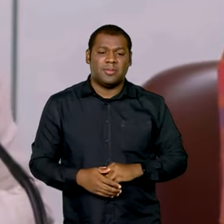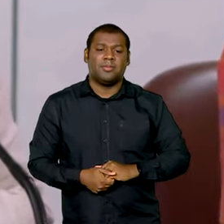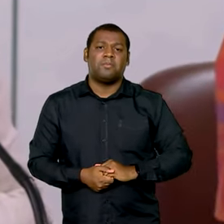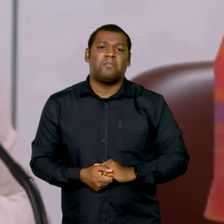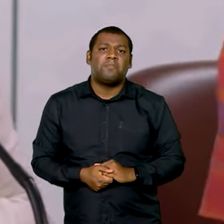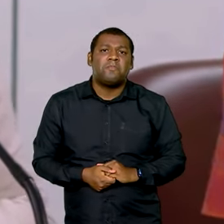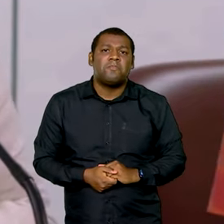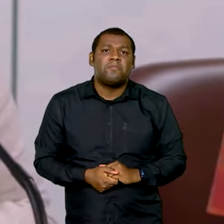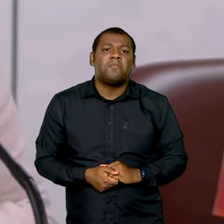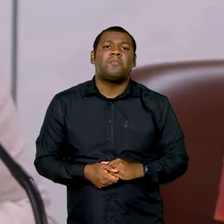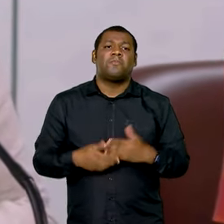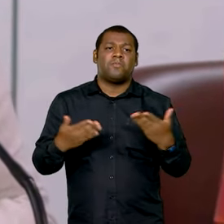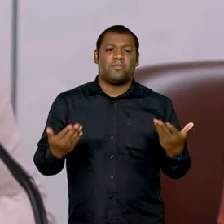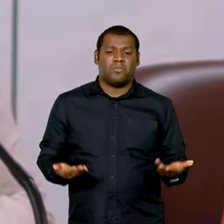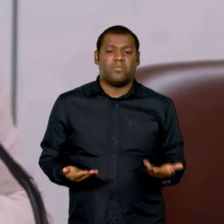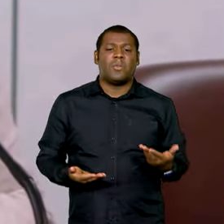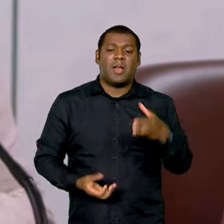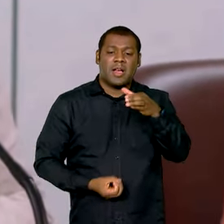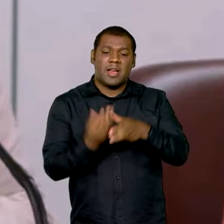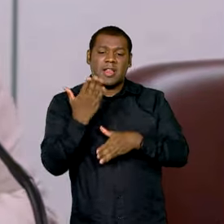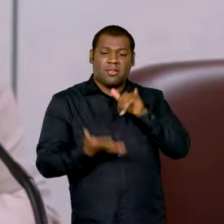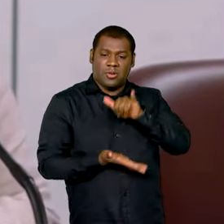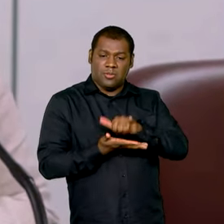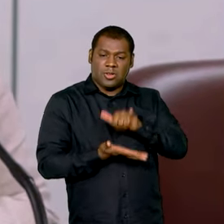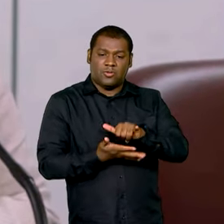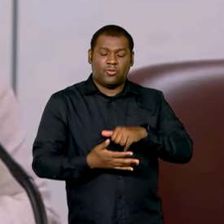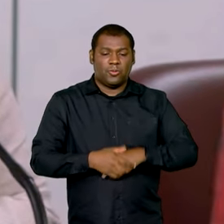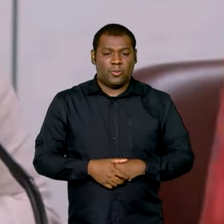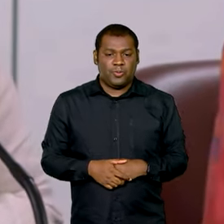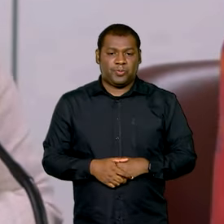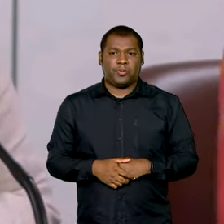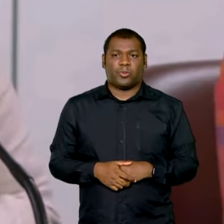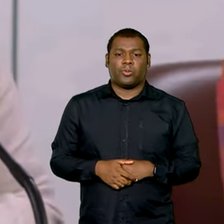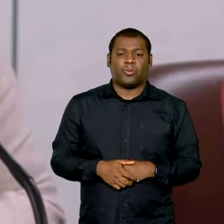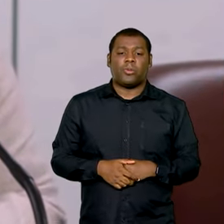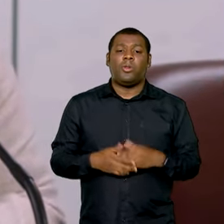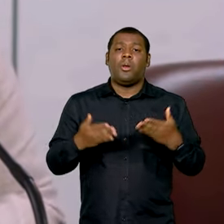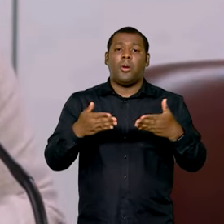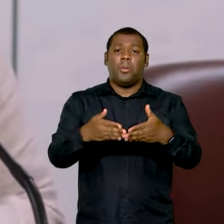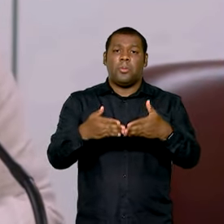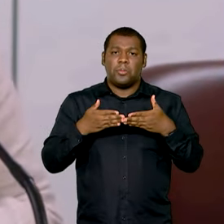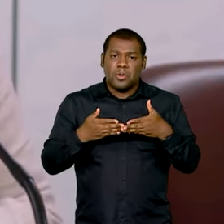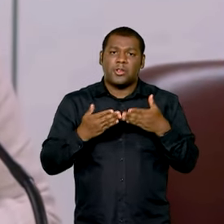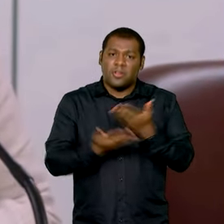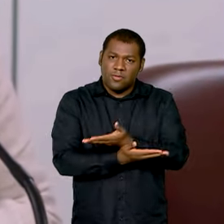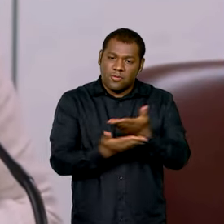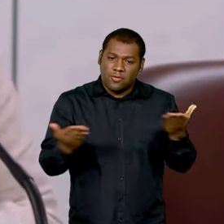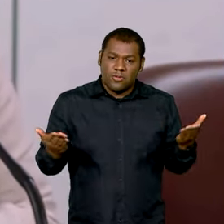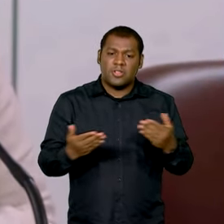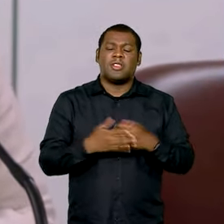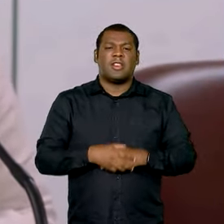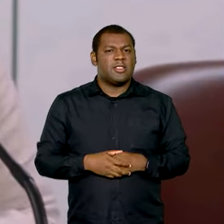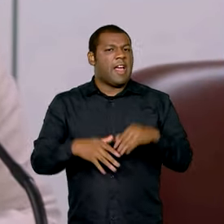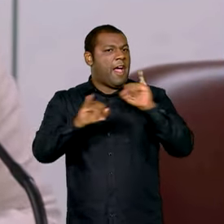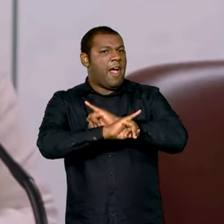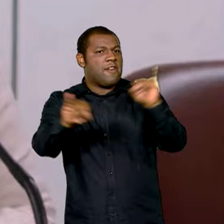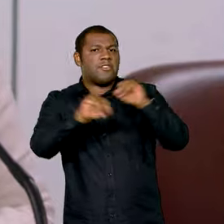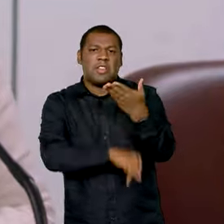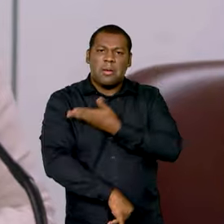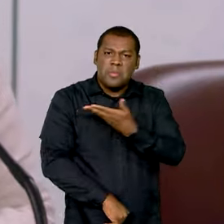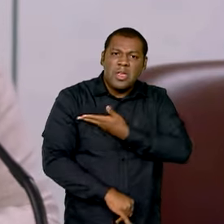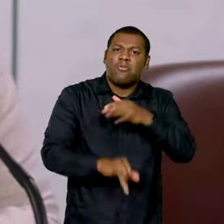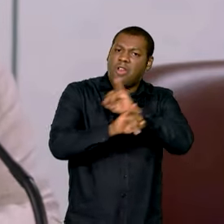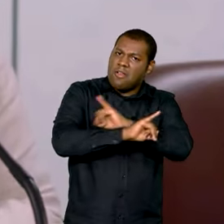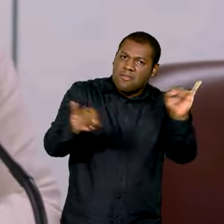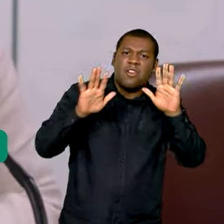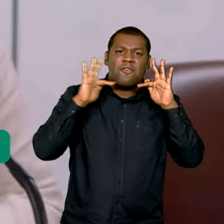esse serviço hoje. E eu peço que você repercuta isso. Mande para os seus amigos, mande para a família,